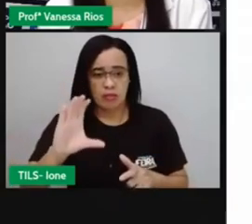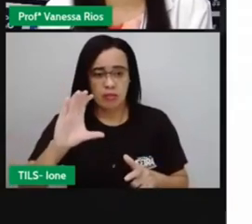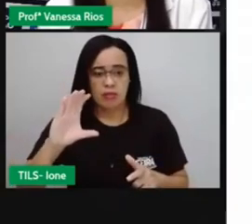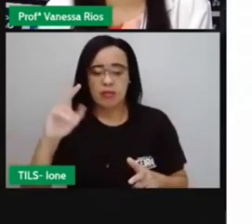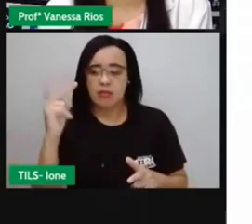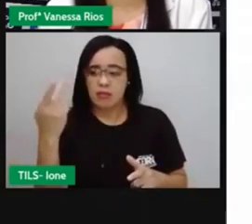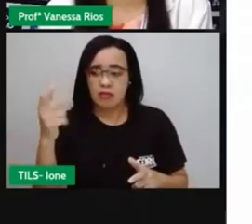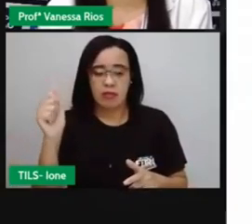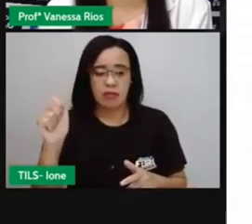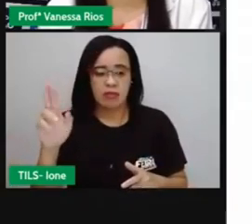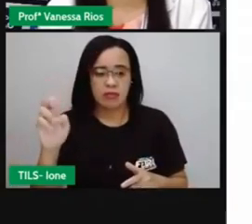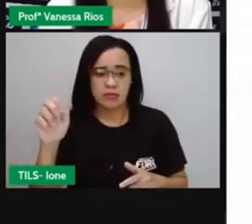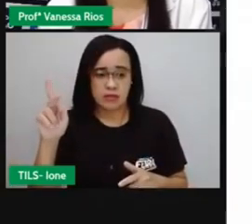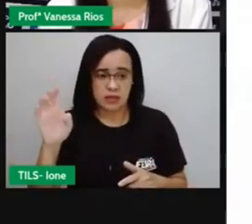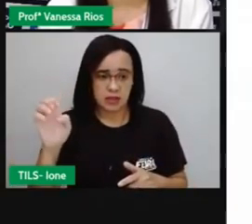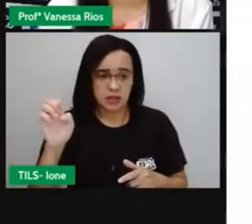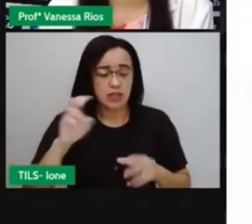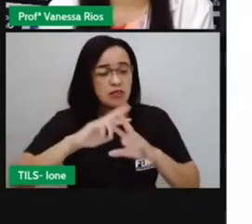espaço.